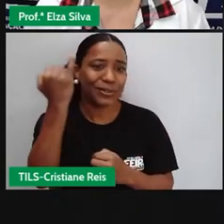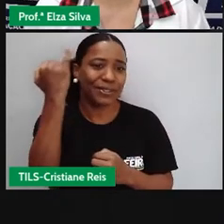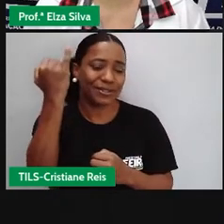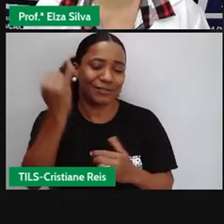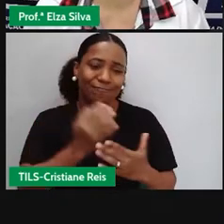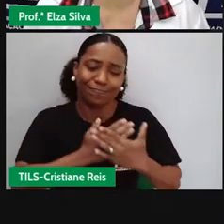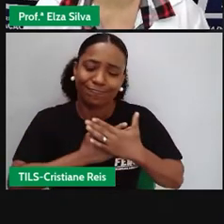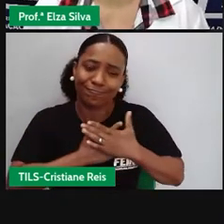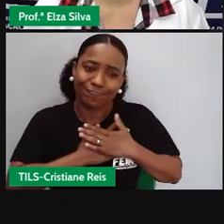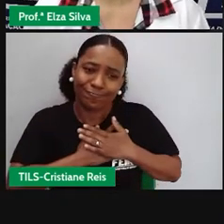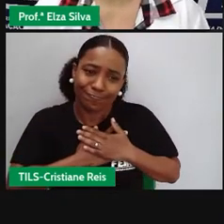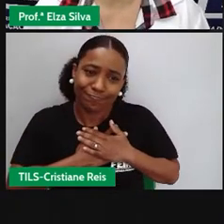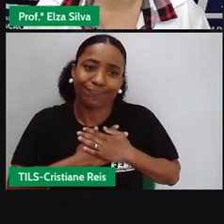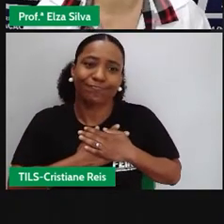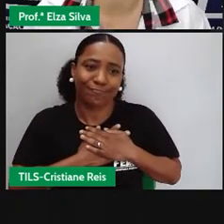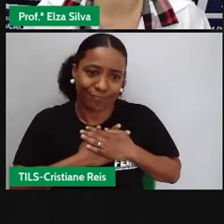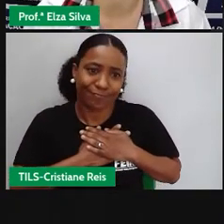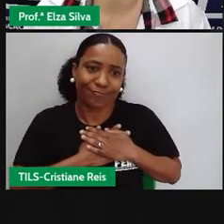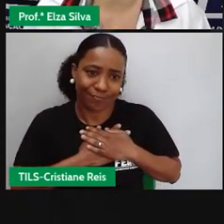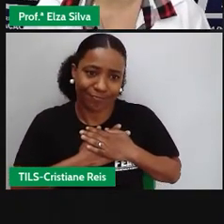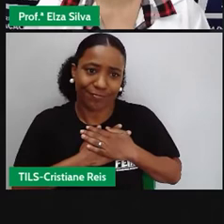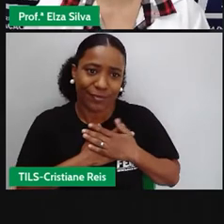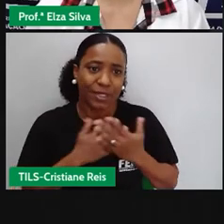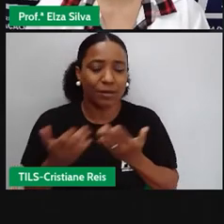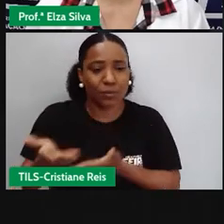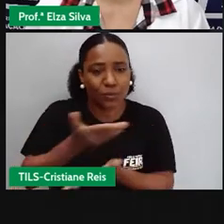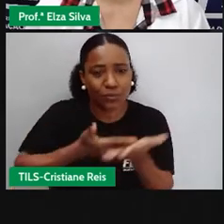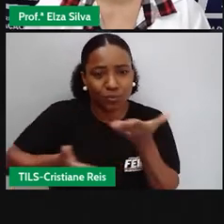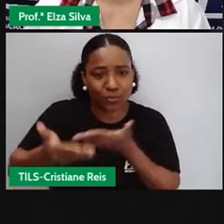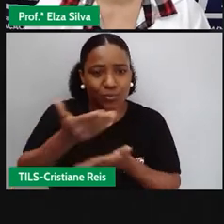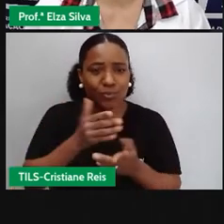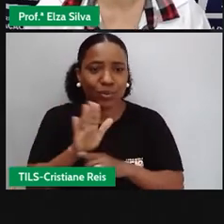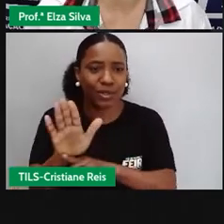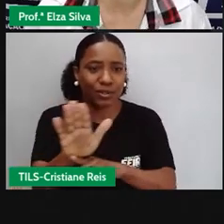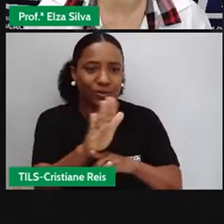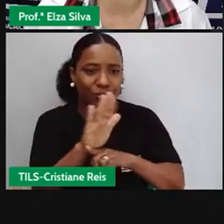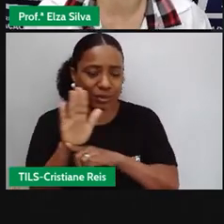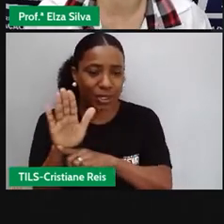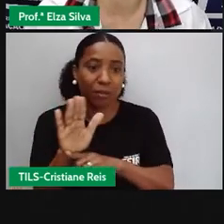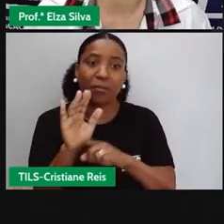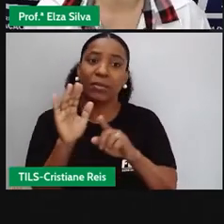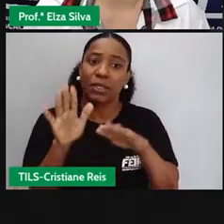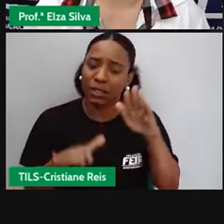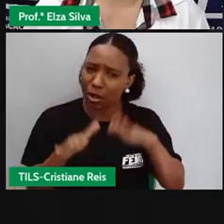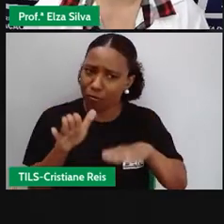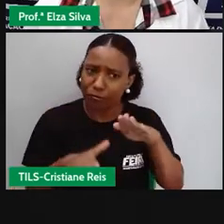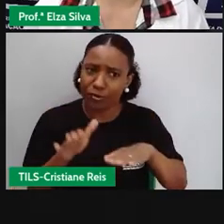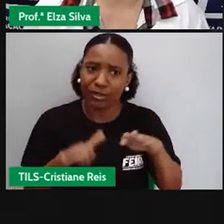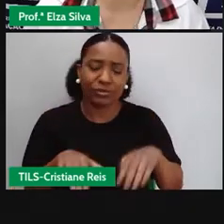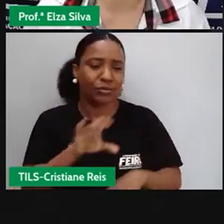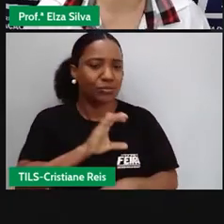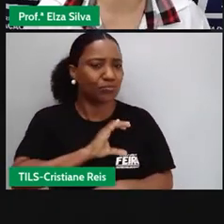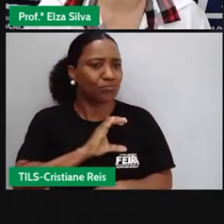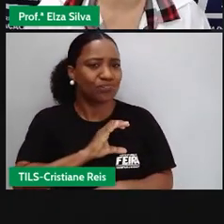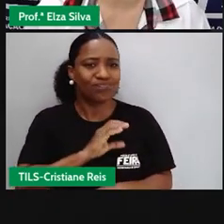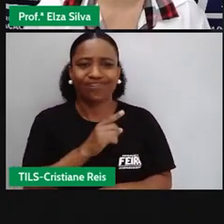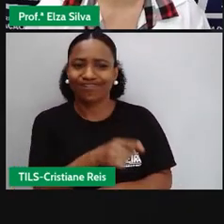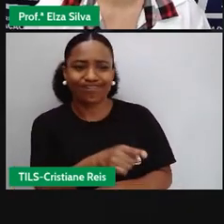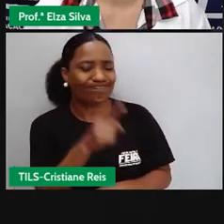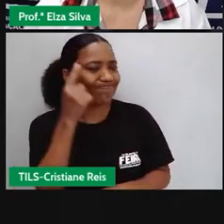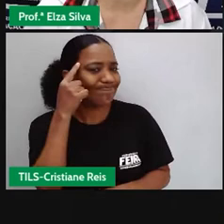nossa solidariedade, a capacidade de cooperação. Pode existir algum colega seu que está com alguma